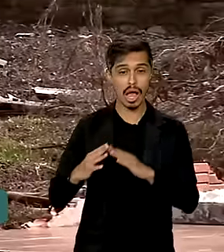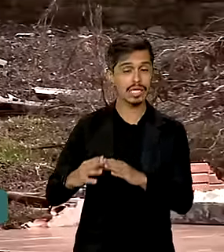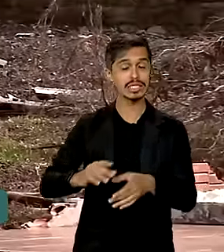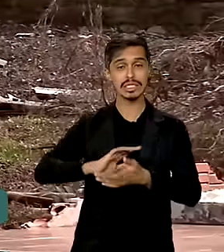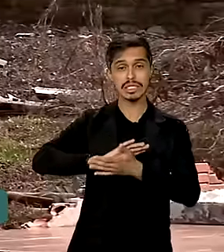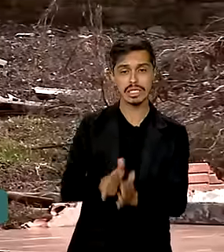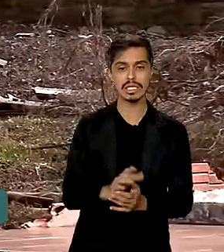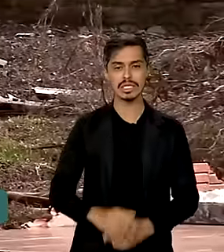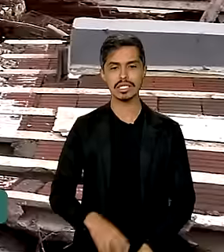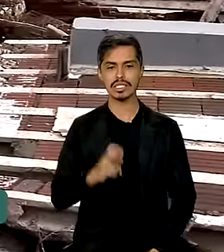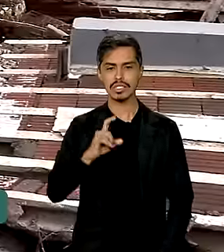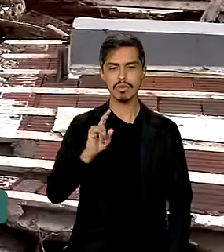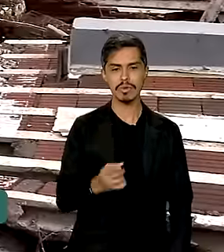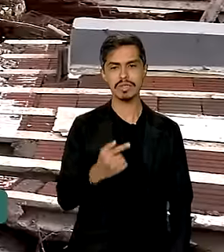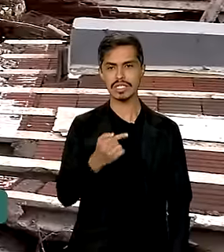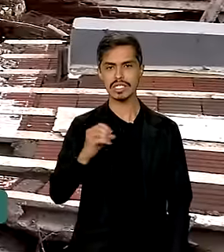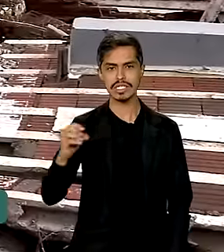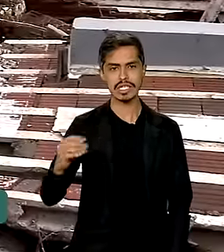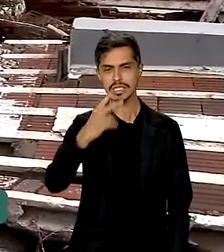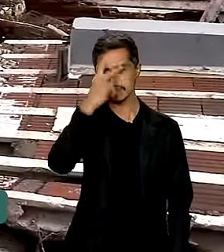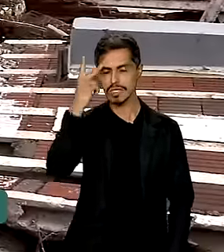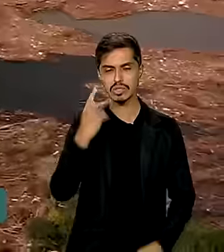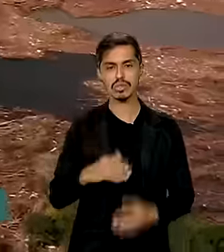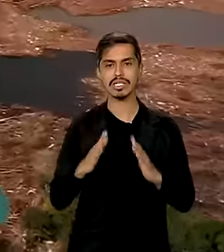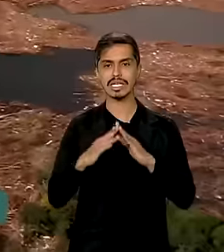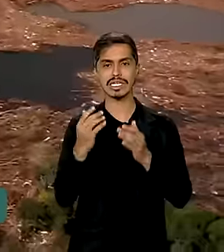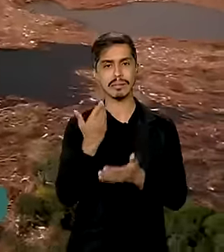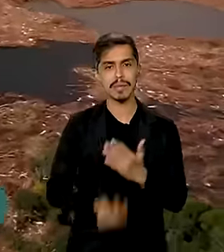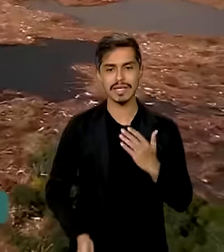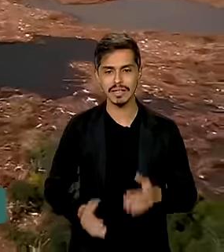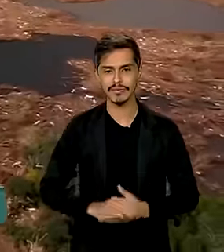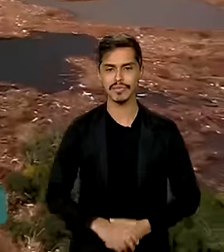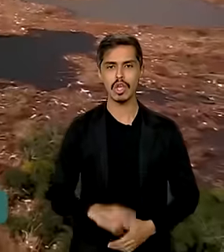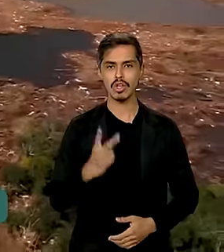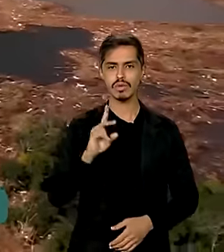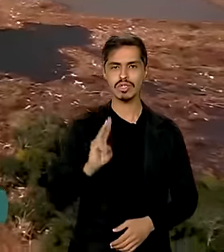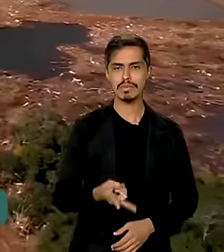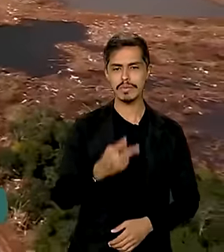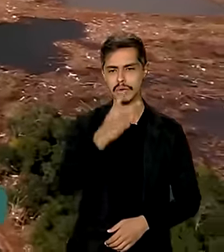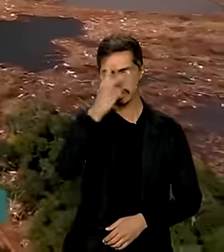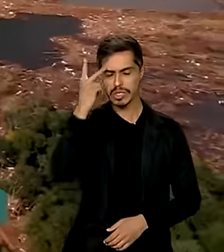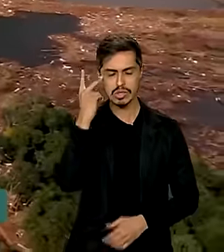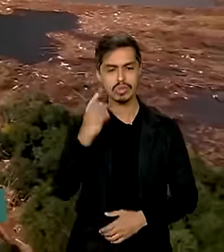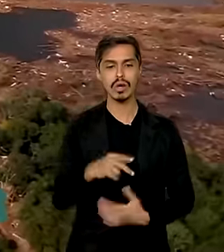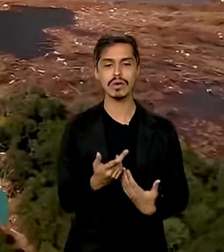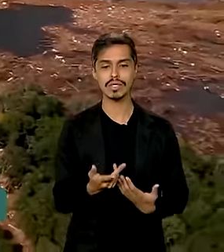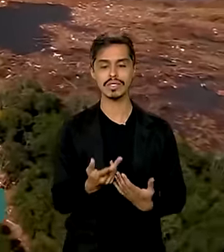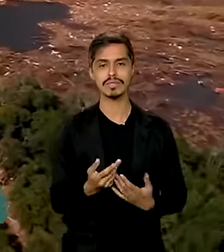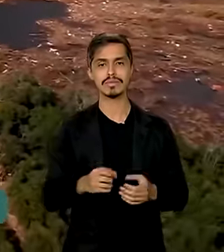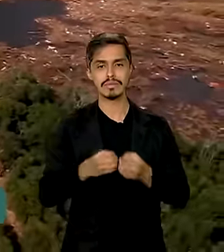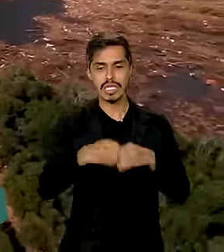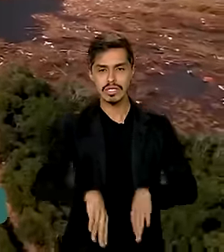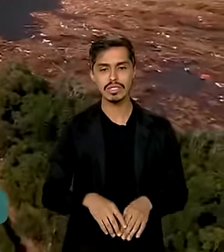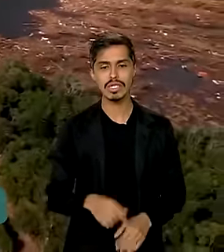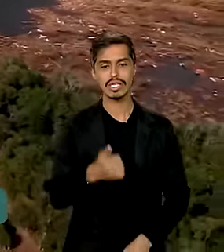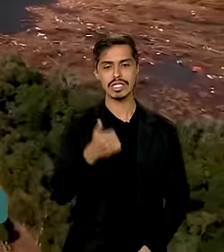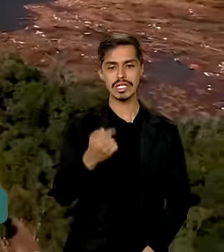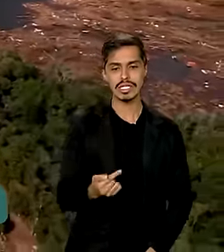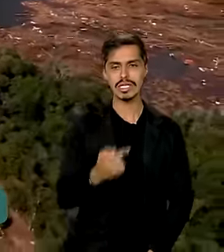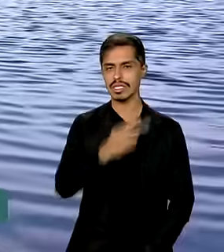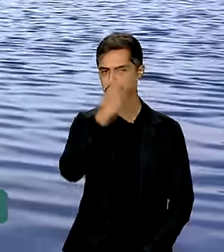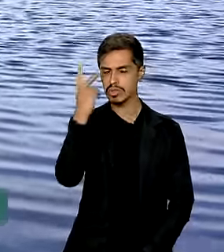5.700 pessoas estão desalojadas. Quase 2 mil moradores afetados e 17 mortes